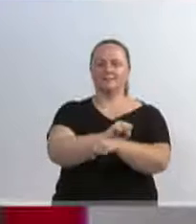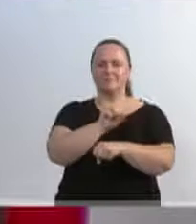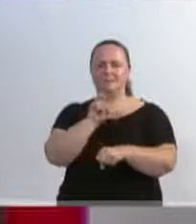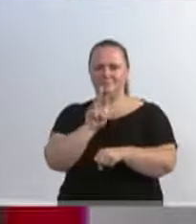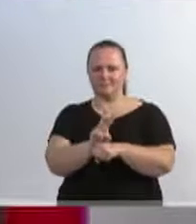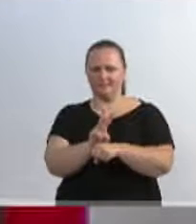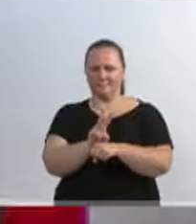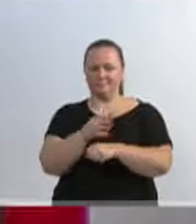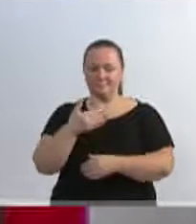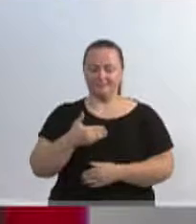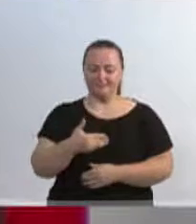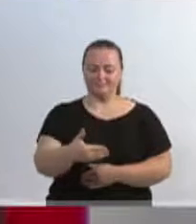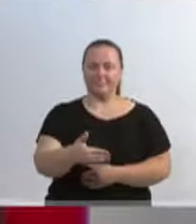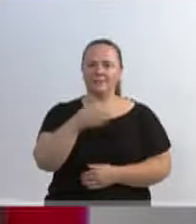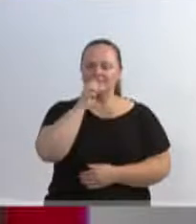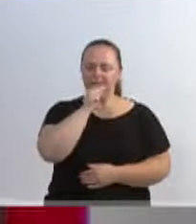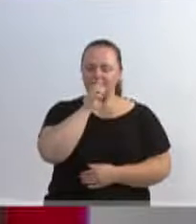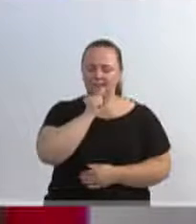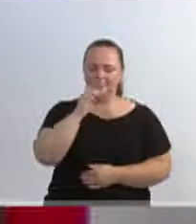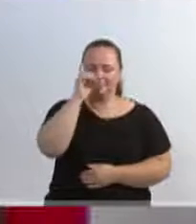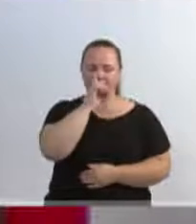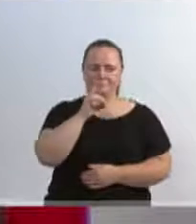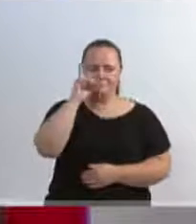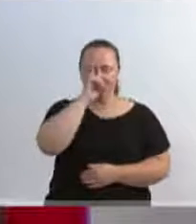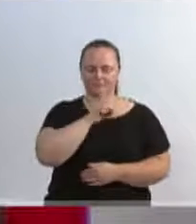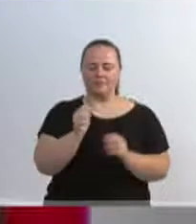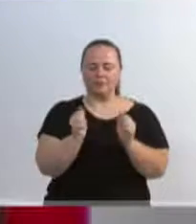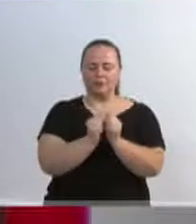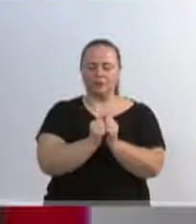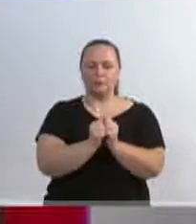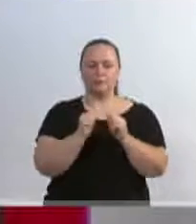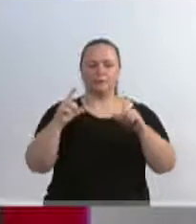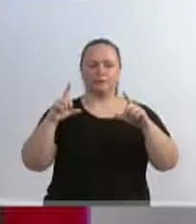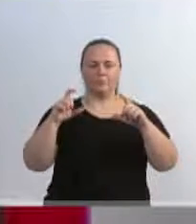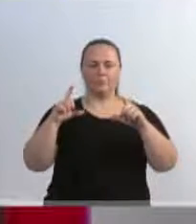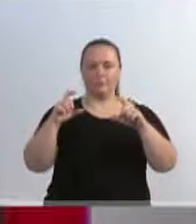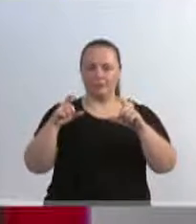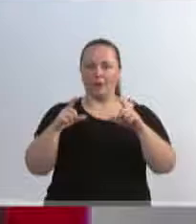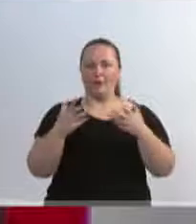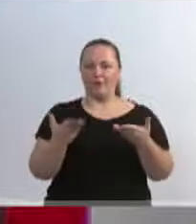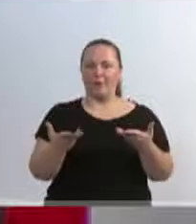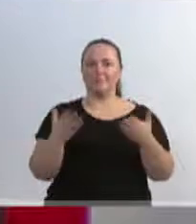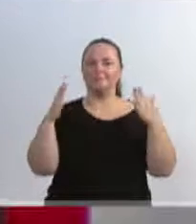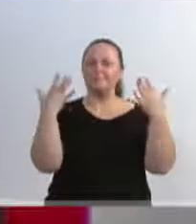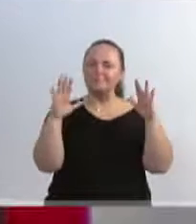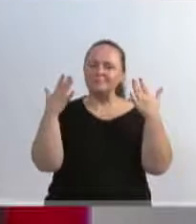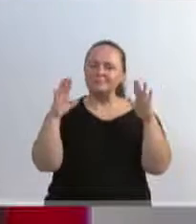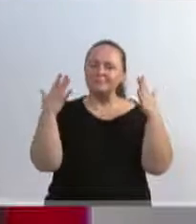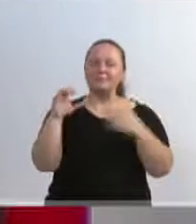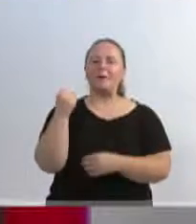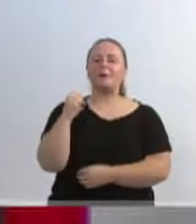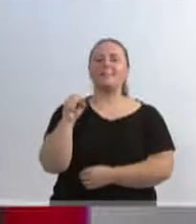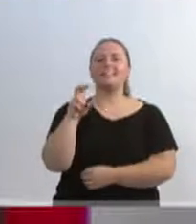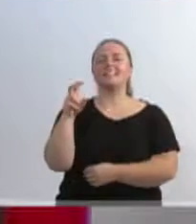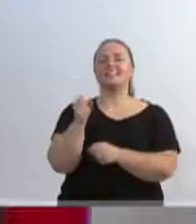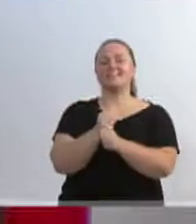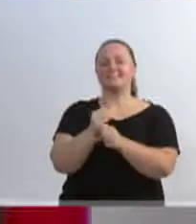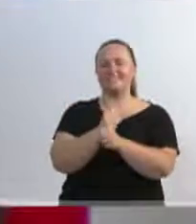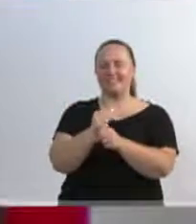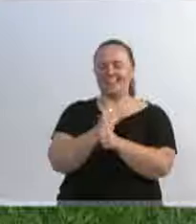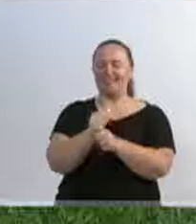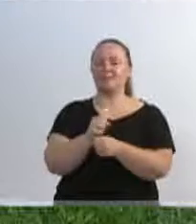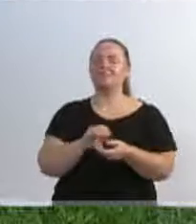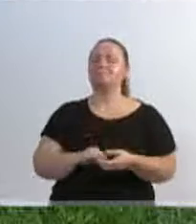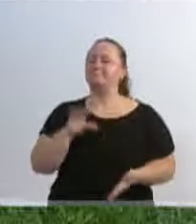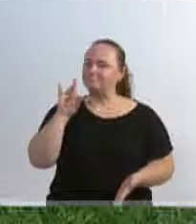final de semana, sábado e domingo, Ari, com as suas fotos, comemorou seus 85 anos. Com certeza uma data